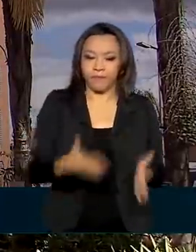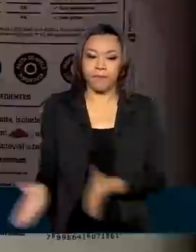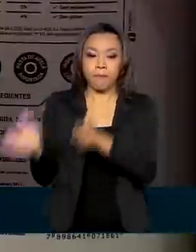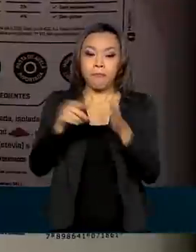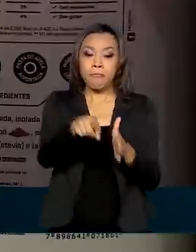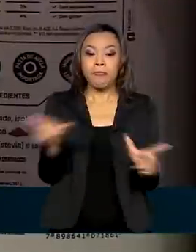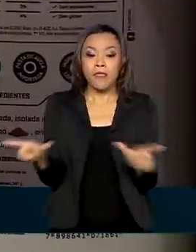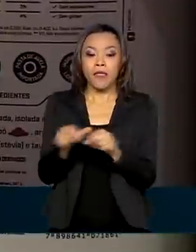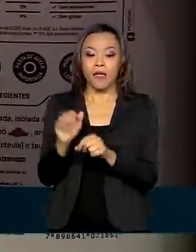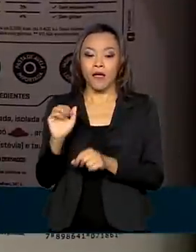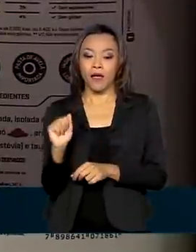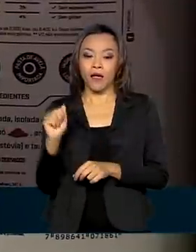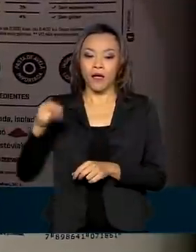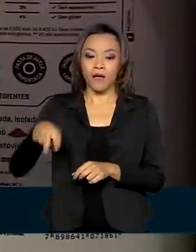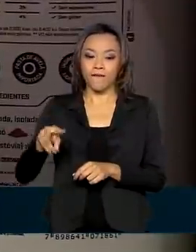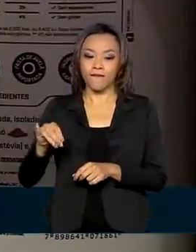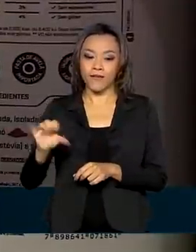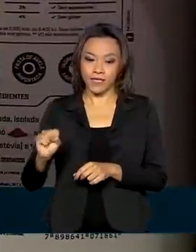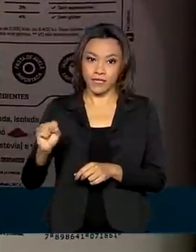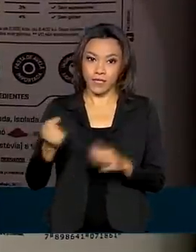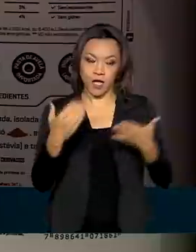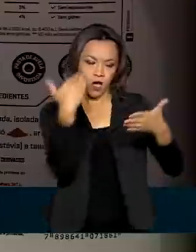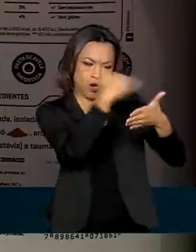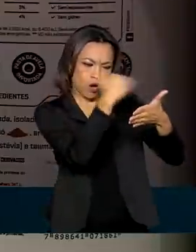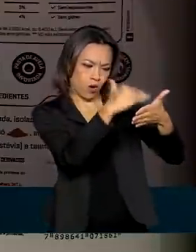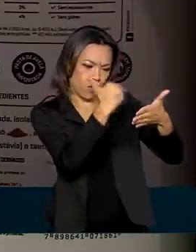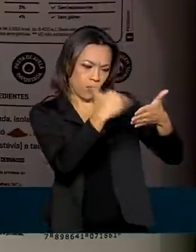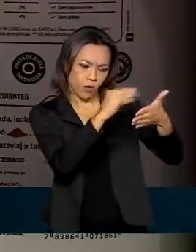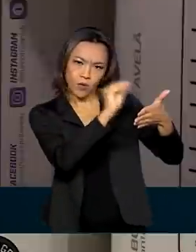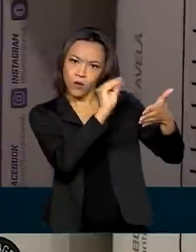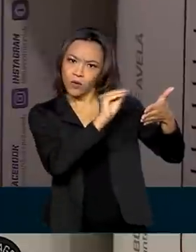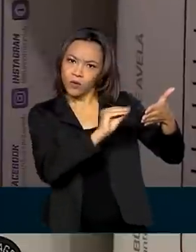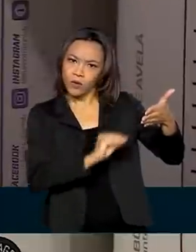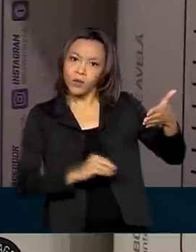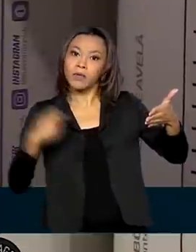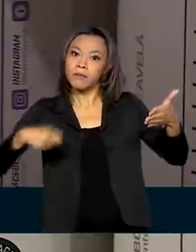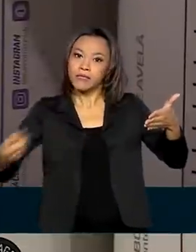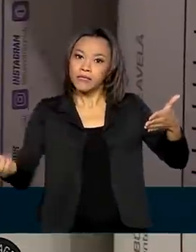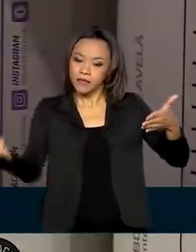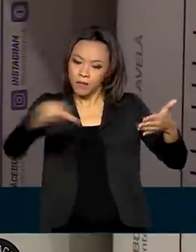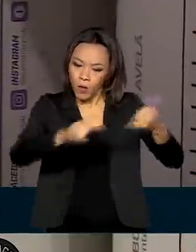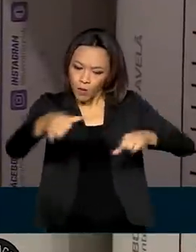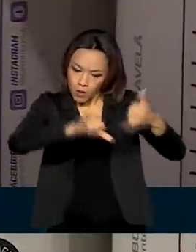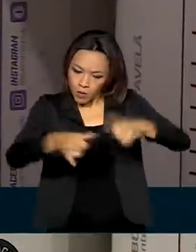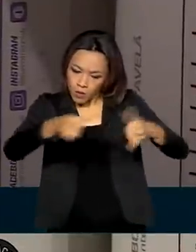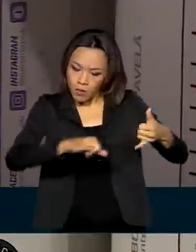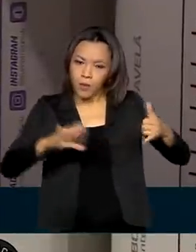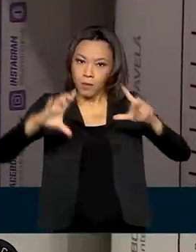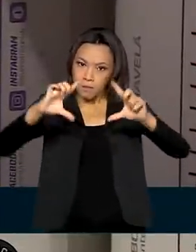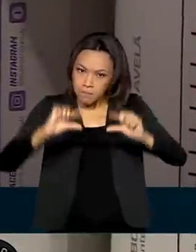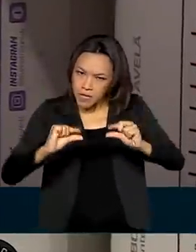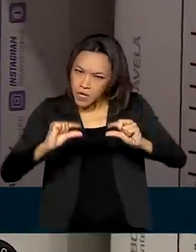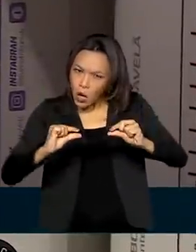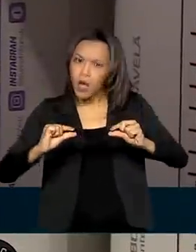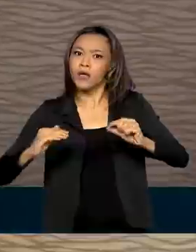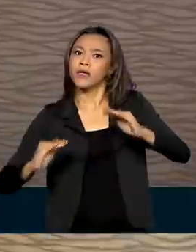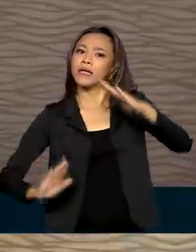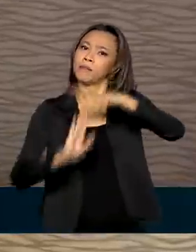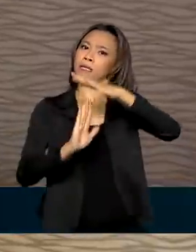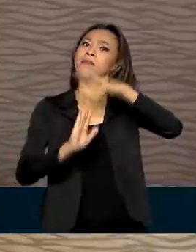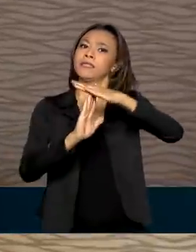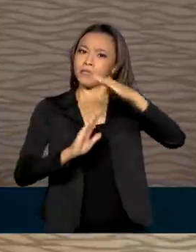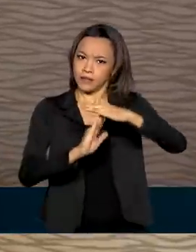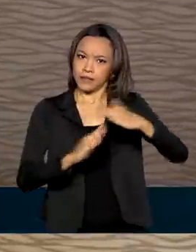Sanitária atualizou a lista de ingredientes autorizados nos suplementos, além de dosagens mínimas e máximas permitidas.